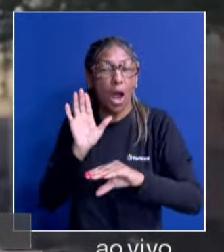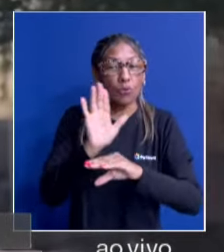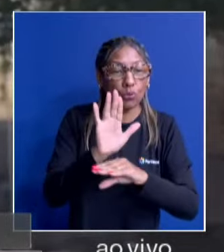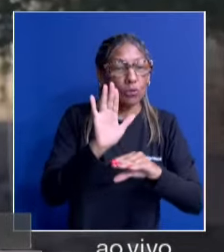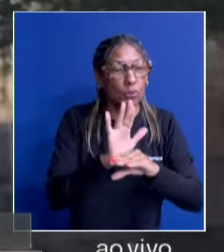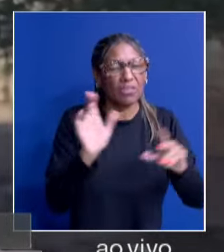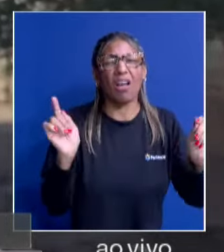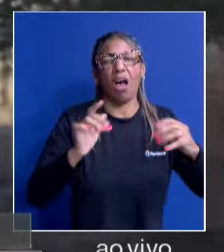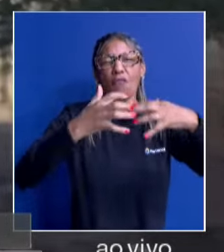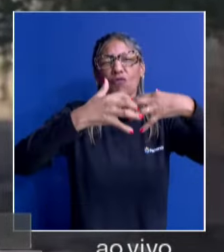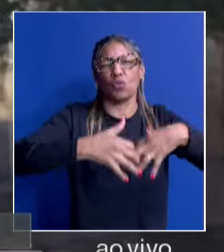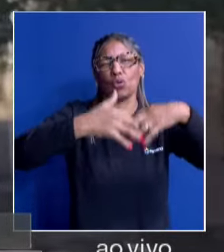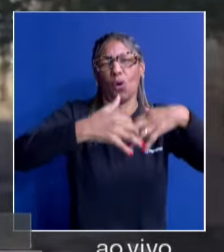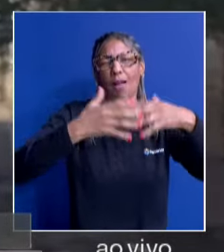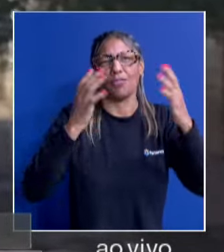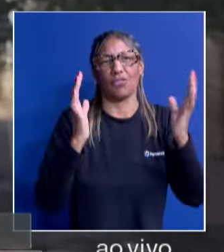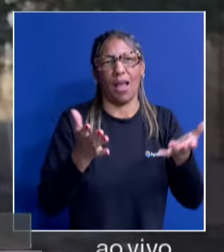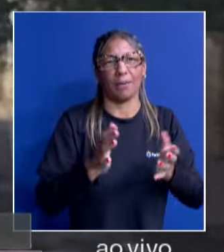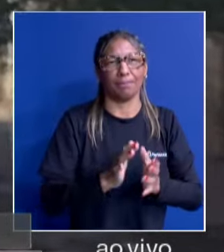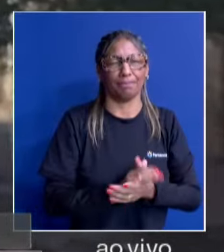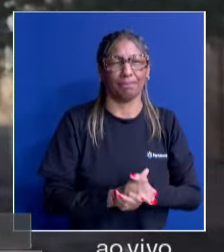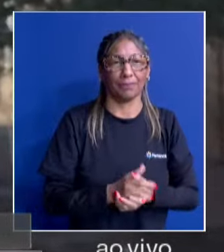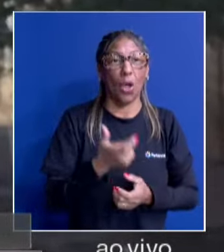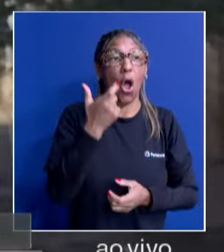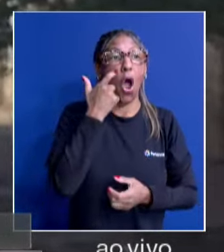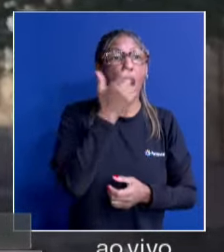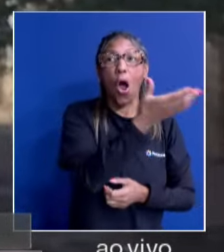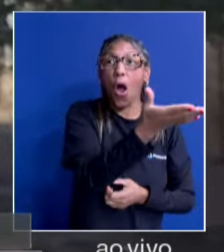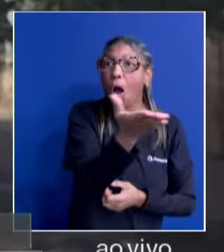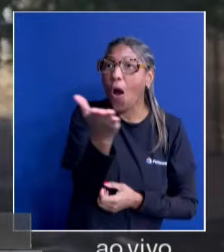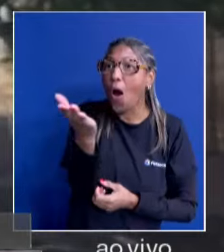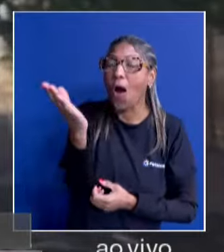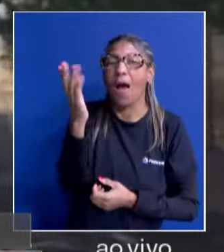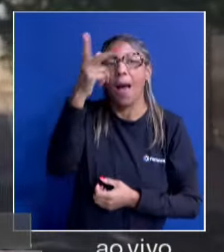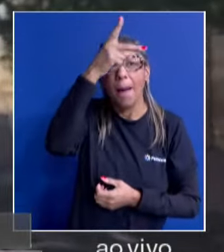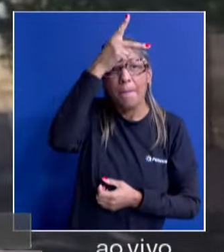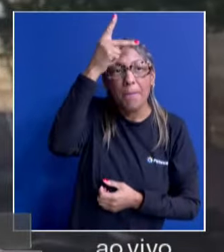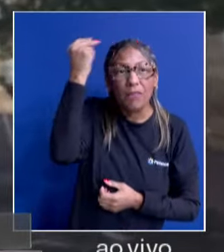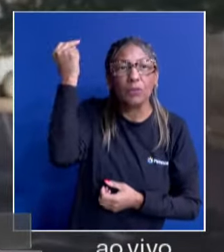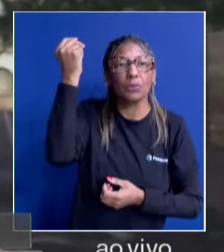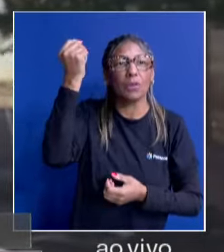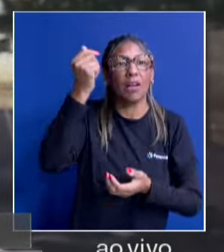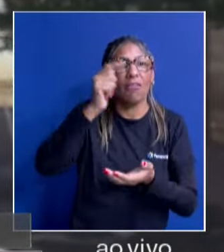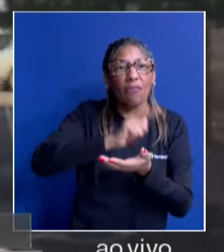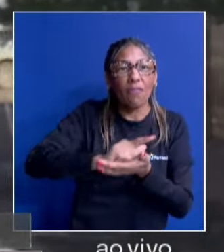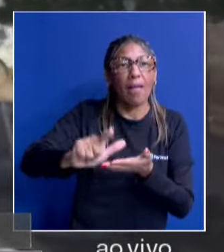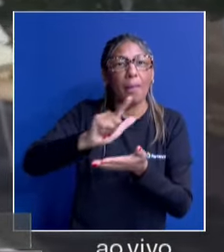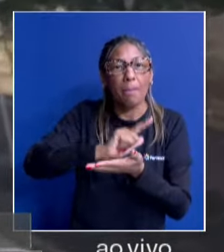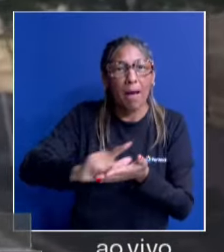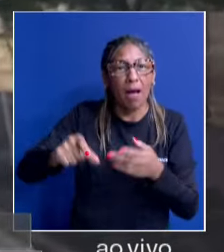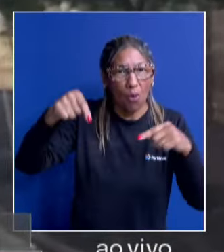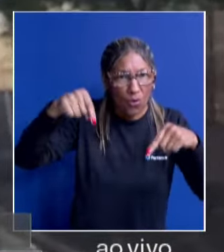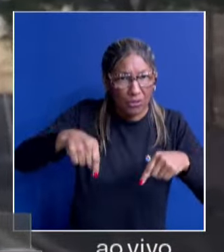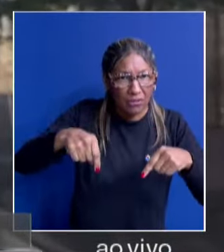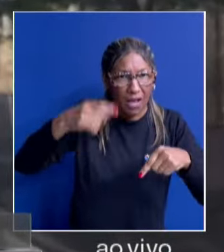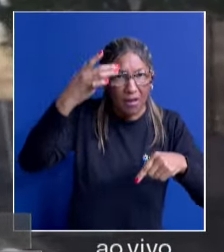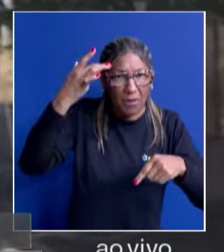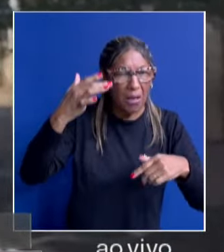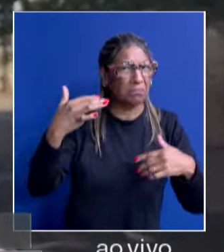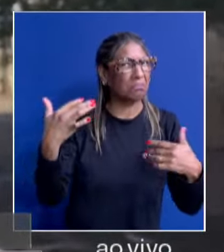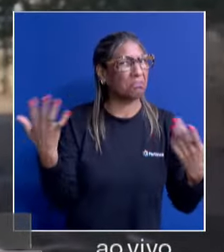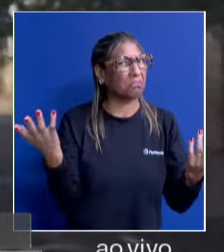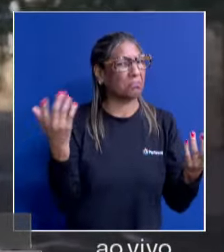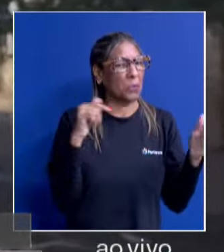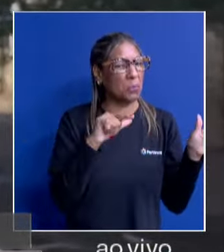Vai funcionar, está funcionando, cara. Você vai ver, isso aqui, a prefeitura vai limpar, não vai ser hoje, não vai ser amanhã, vai ser uma